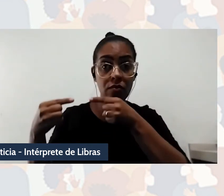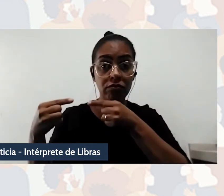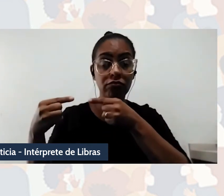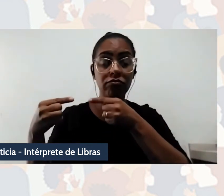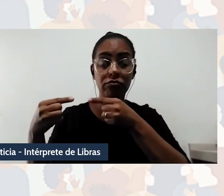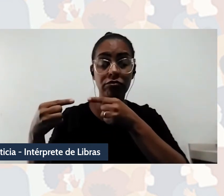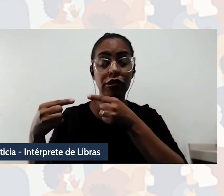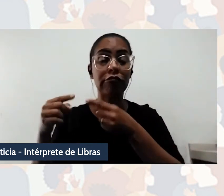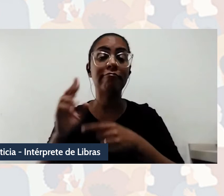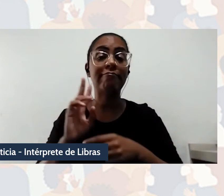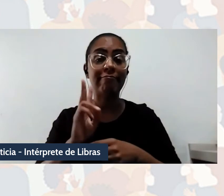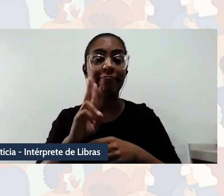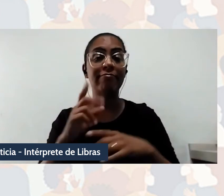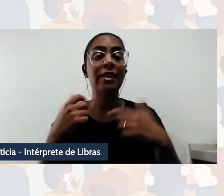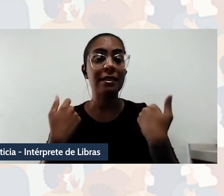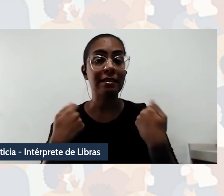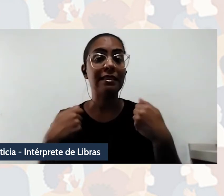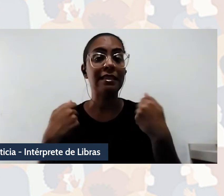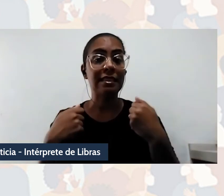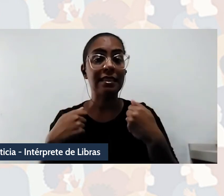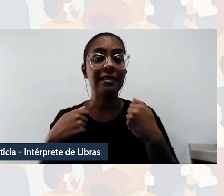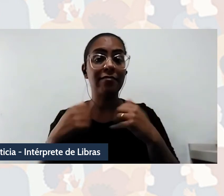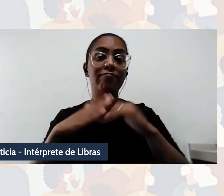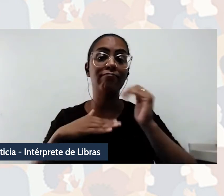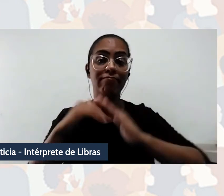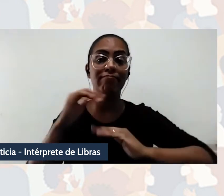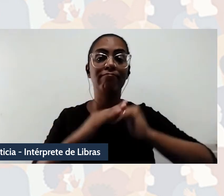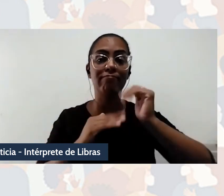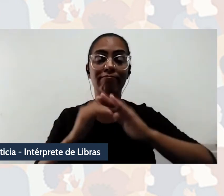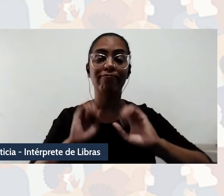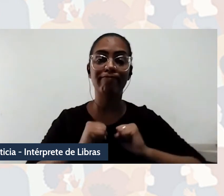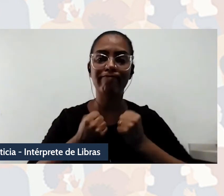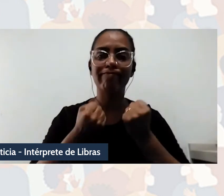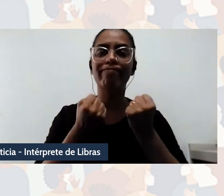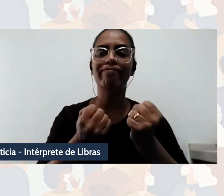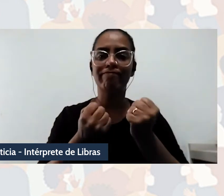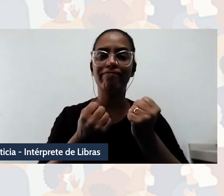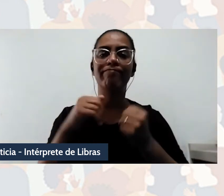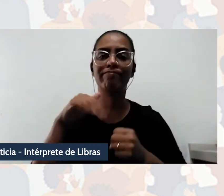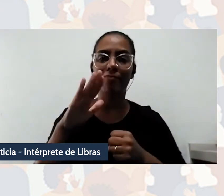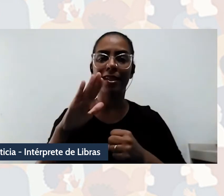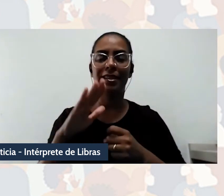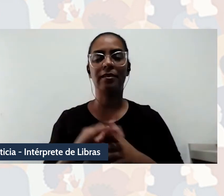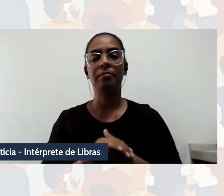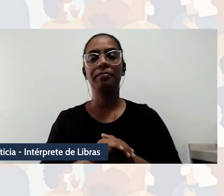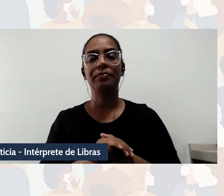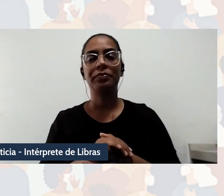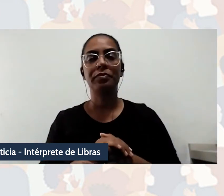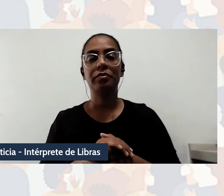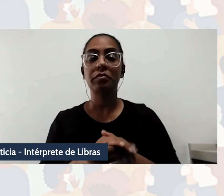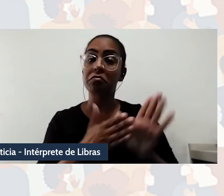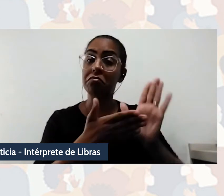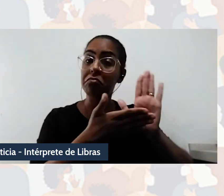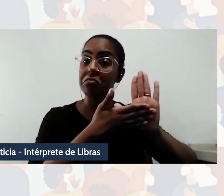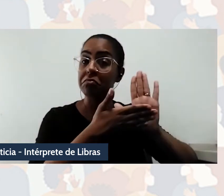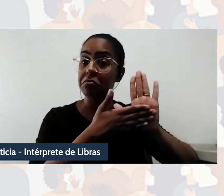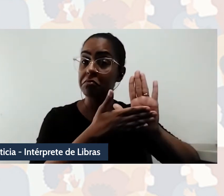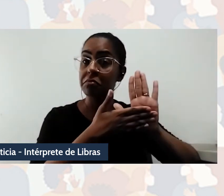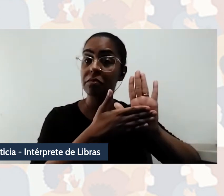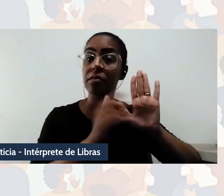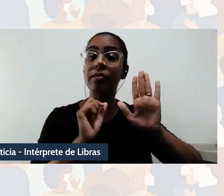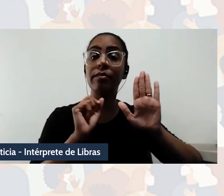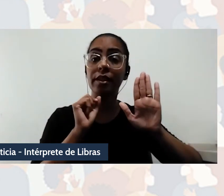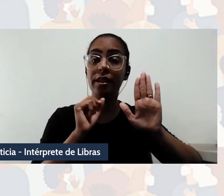duros na sua efetivação, na sua prática, né, o que não é novo como proposição, mas ainda se depare com